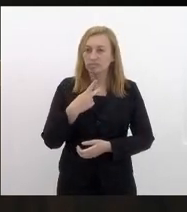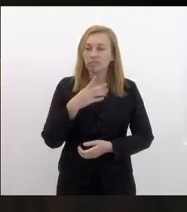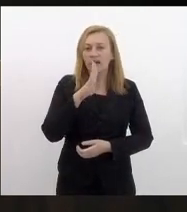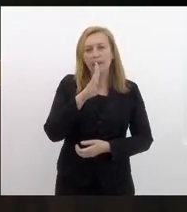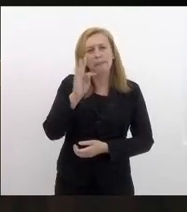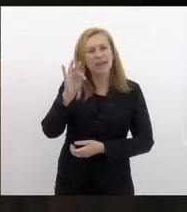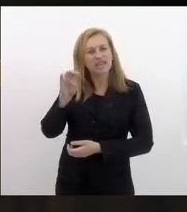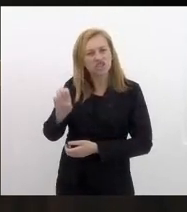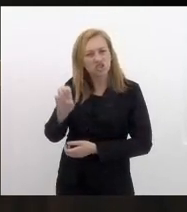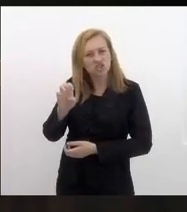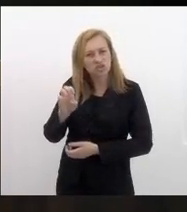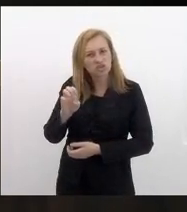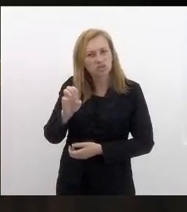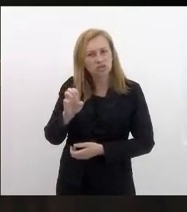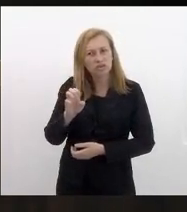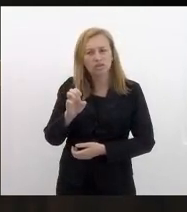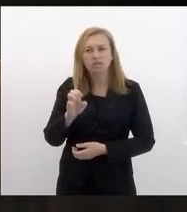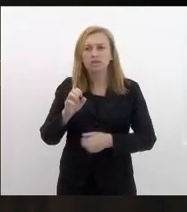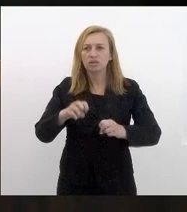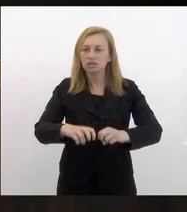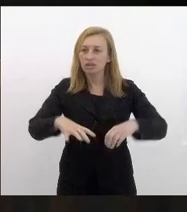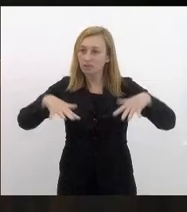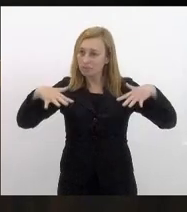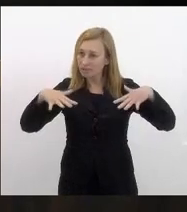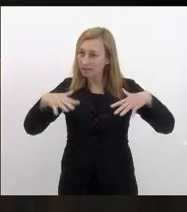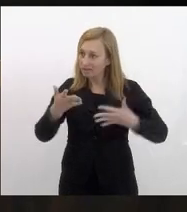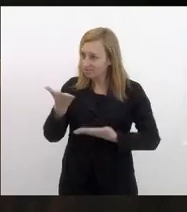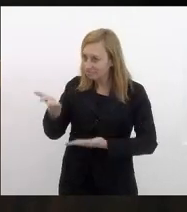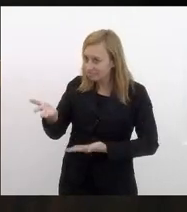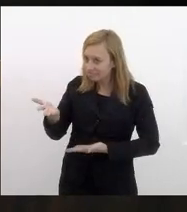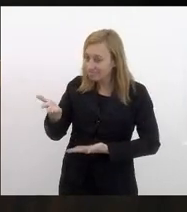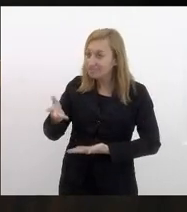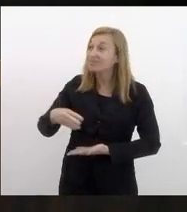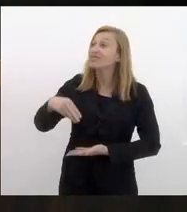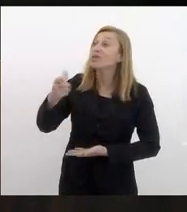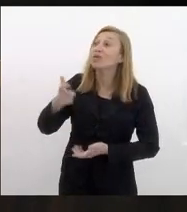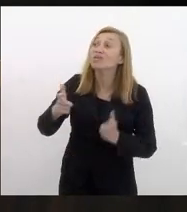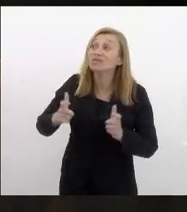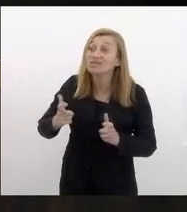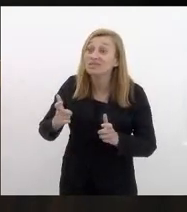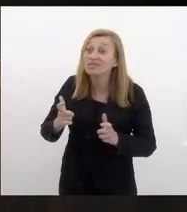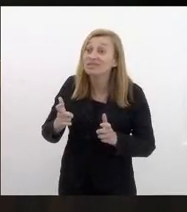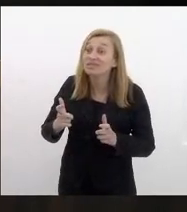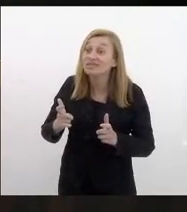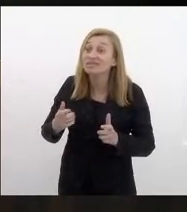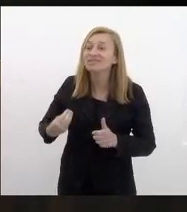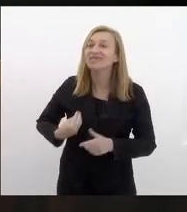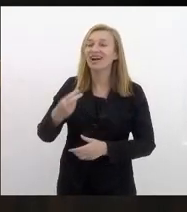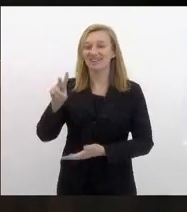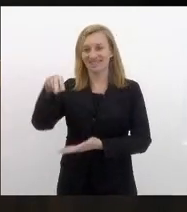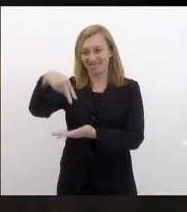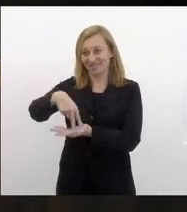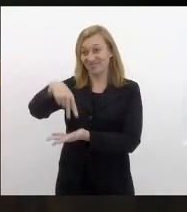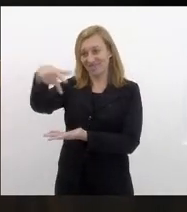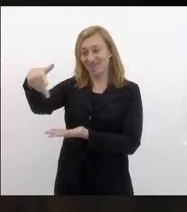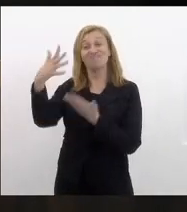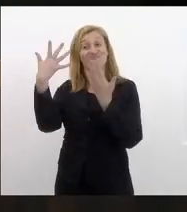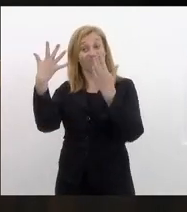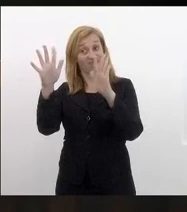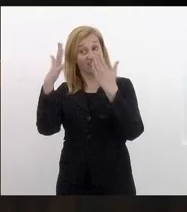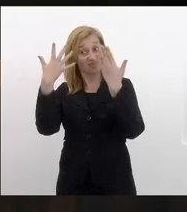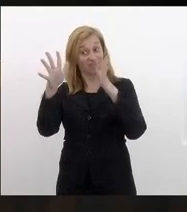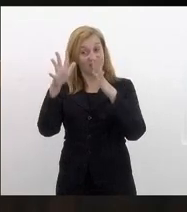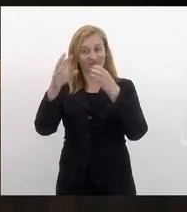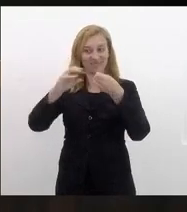Bet está no plenário né a Bet fica de pé ali está de pé parabéns pela